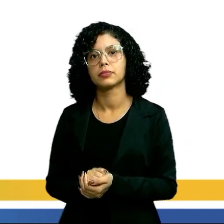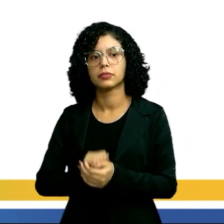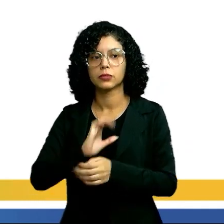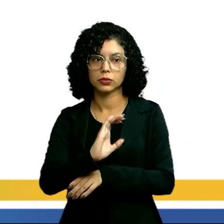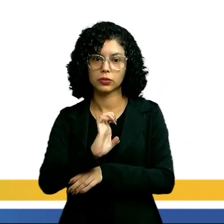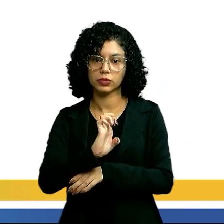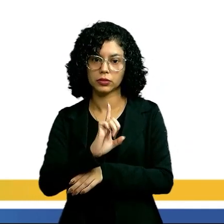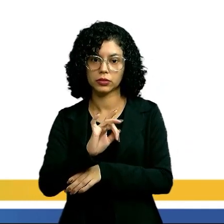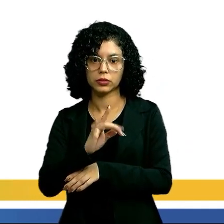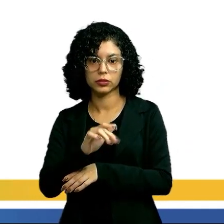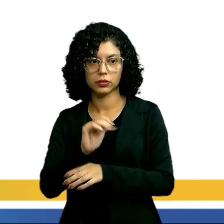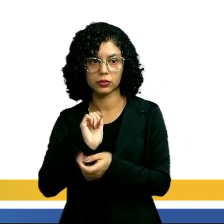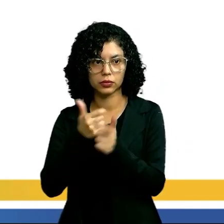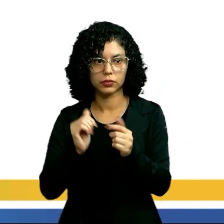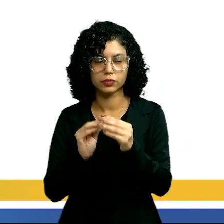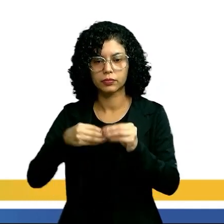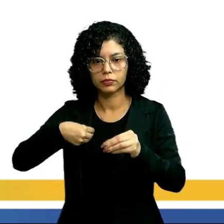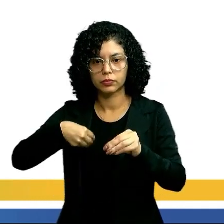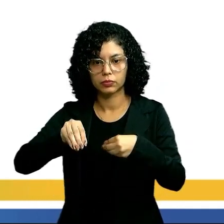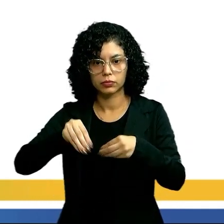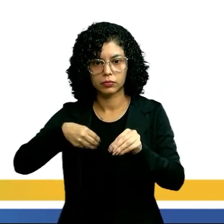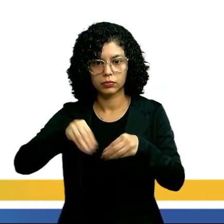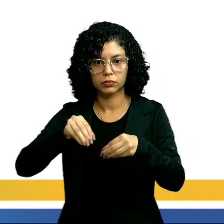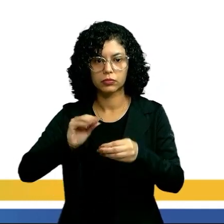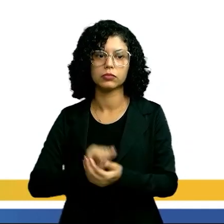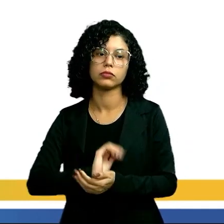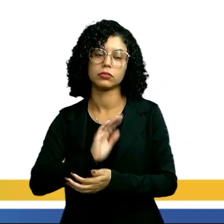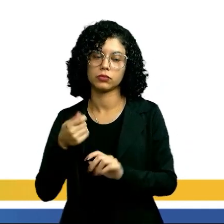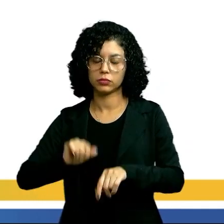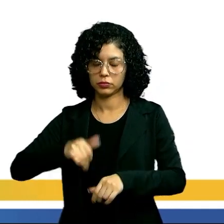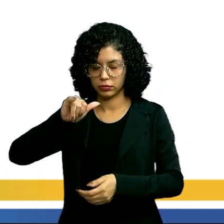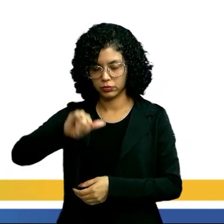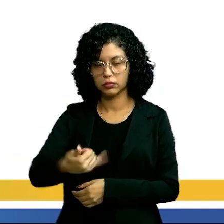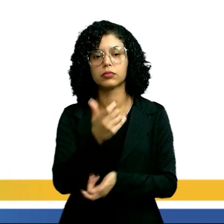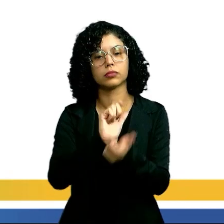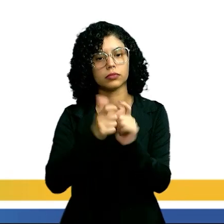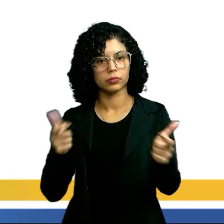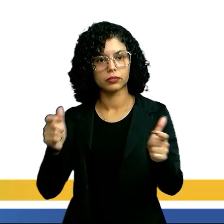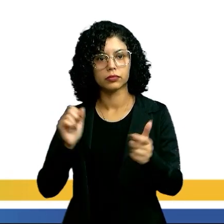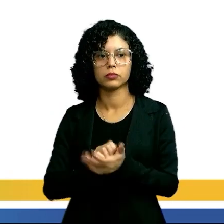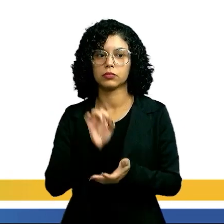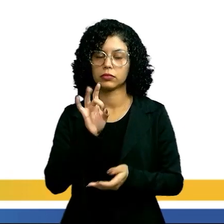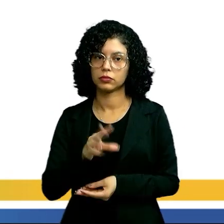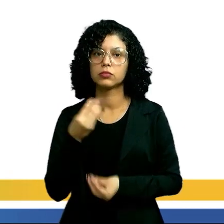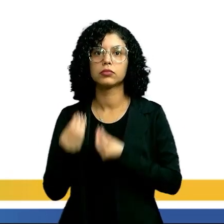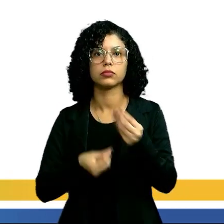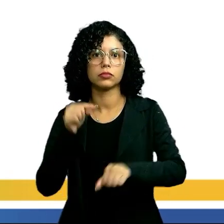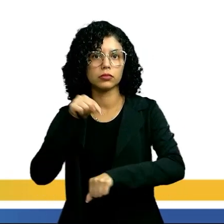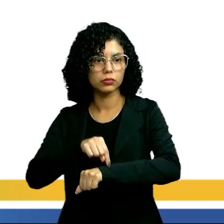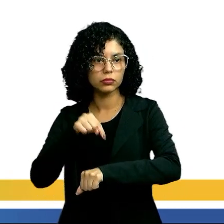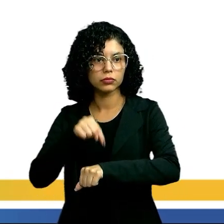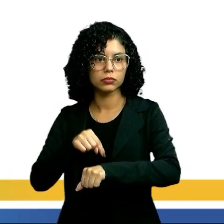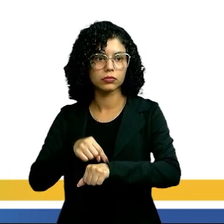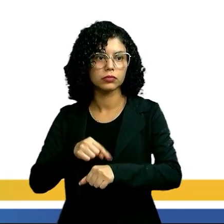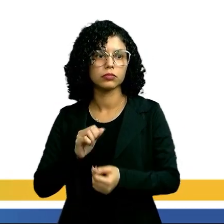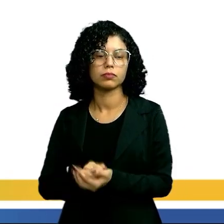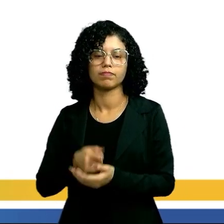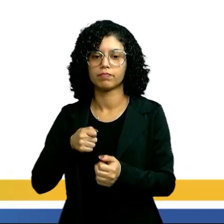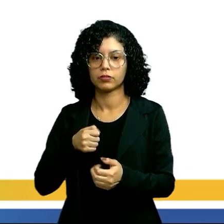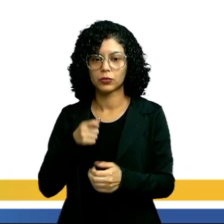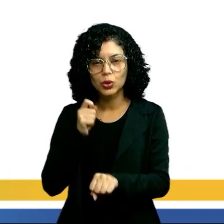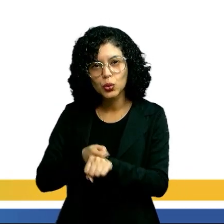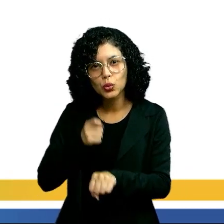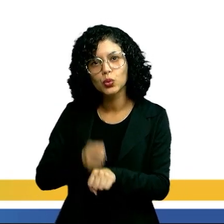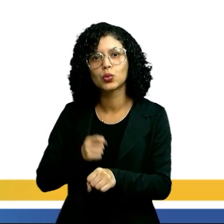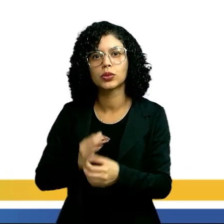seu exoesqueleto, ele fica mais flexível. Estão dando a oportunidade aí de ele crescer. Só que com o tempo, ele vai ficando mais rígido,